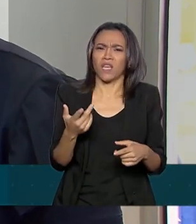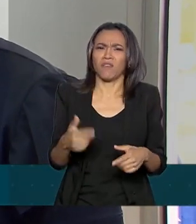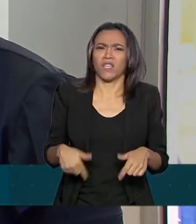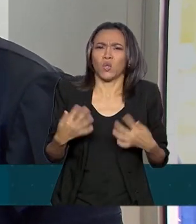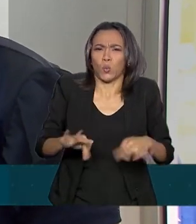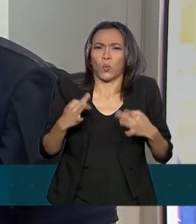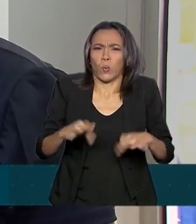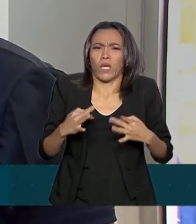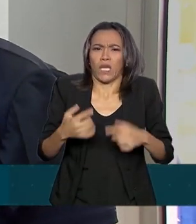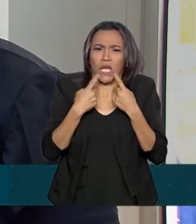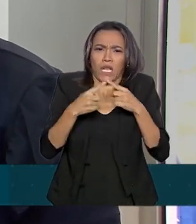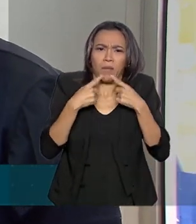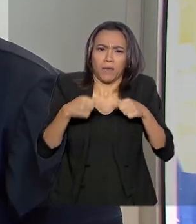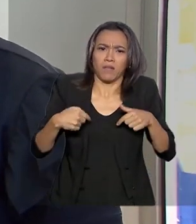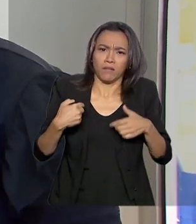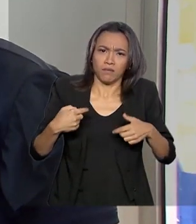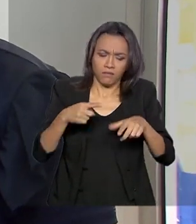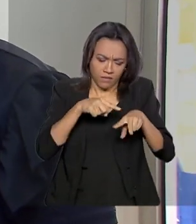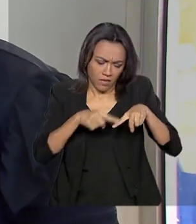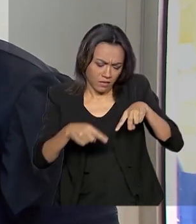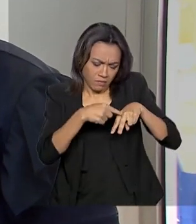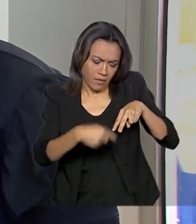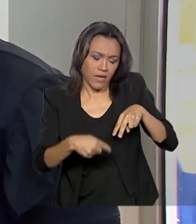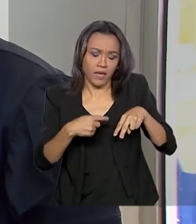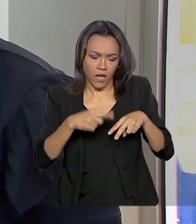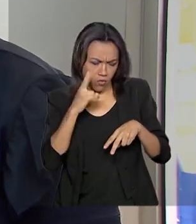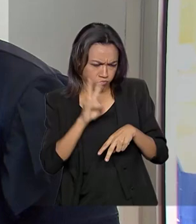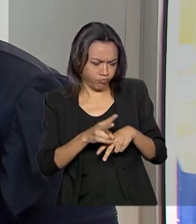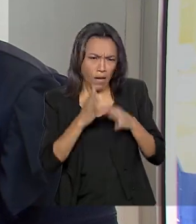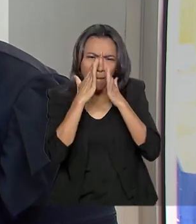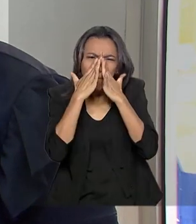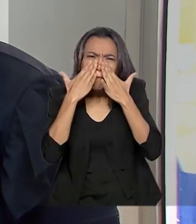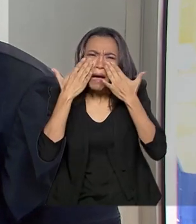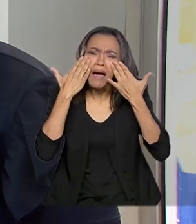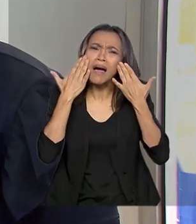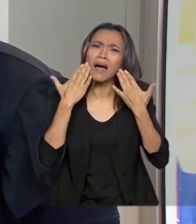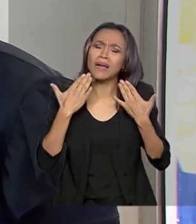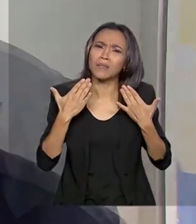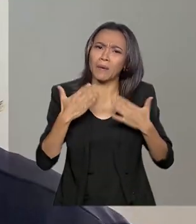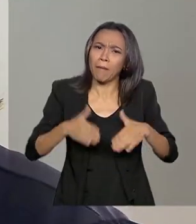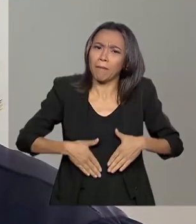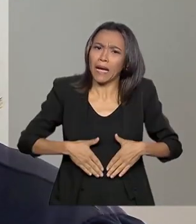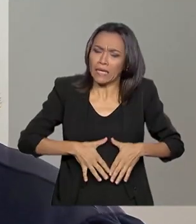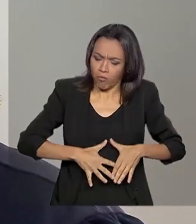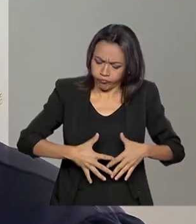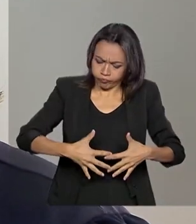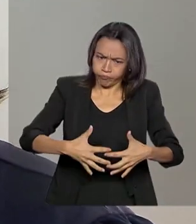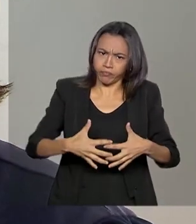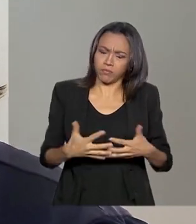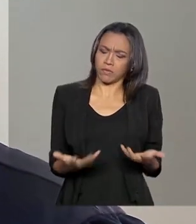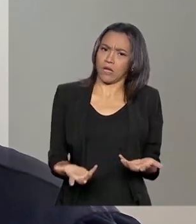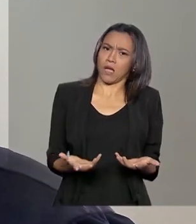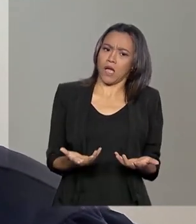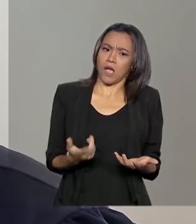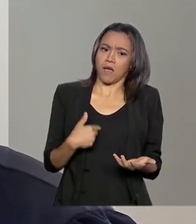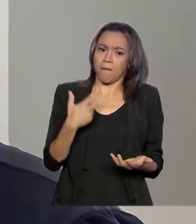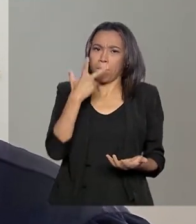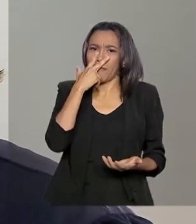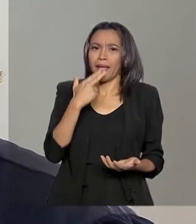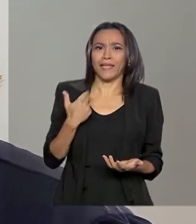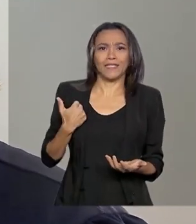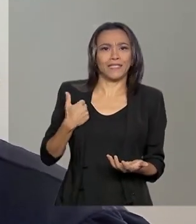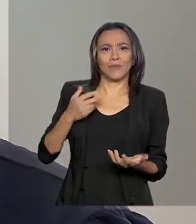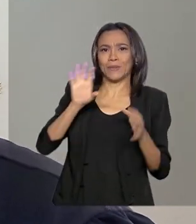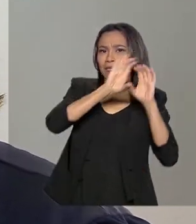doendo e aí eu observei que ele já estava pálido e a barriguinha inchada. Nós fomos do céu para o inferno em